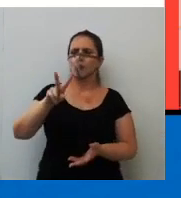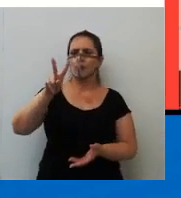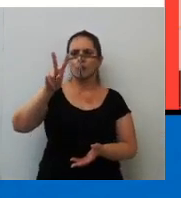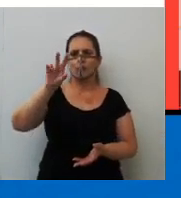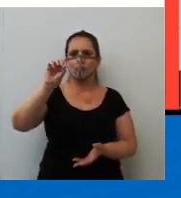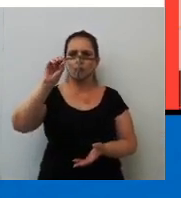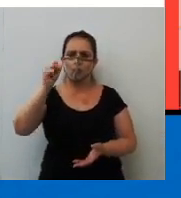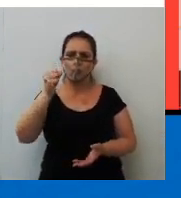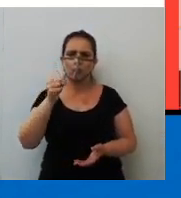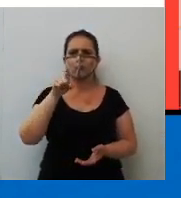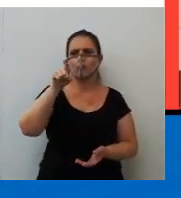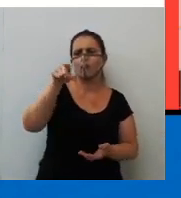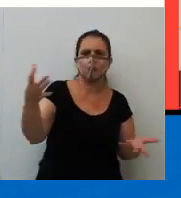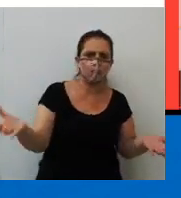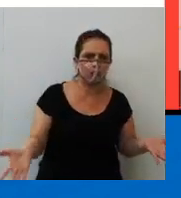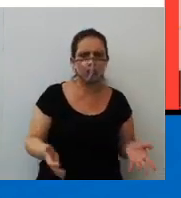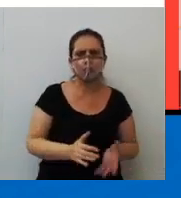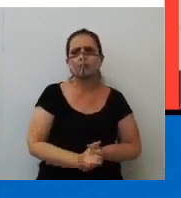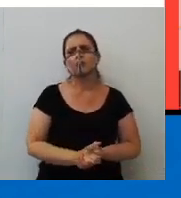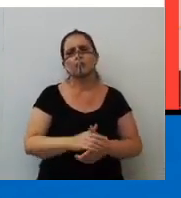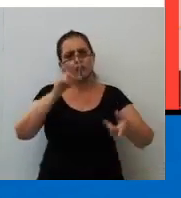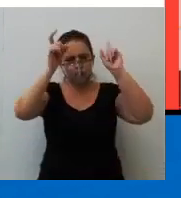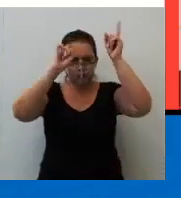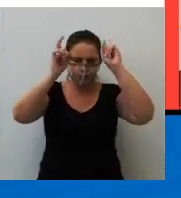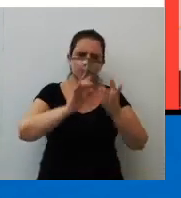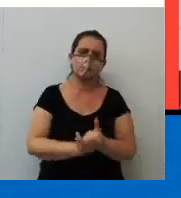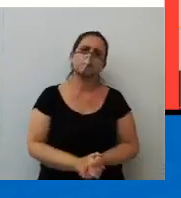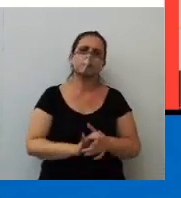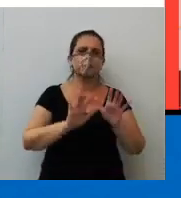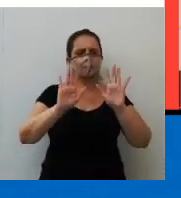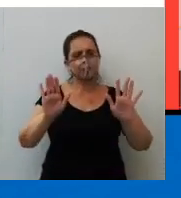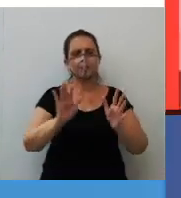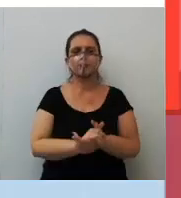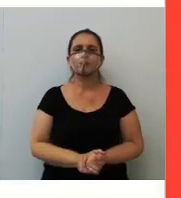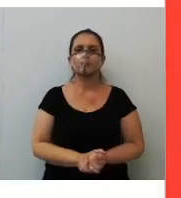na segunda do plural. Que vós ninguém usa em português do Brasil. Mas, enfim.